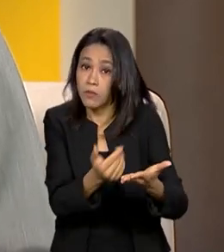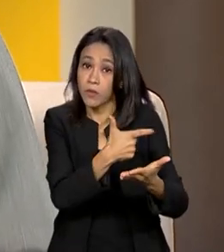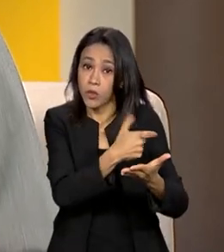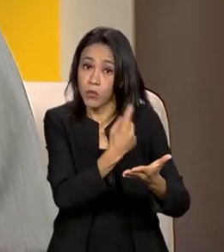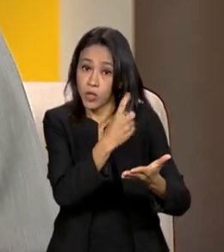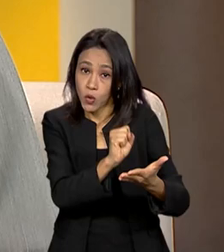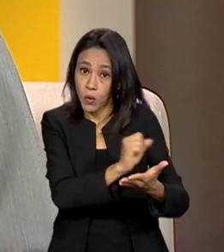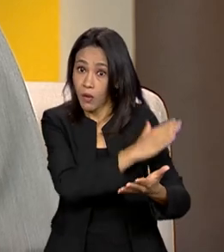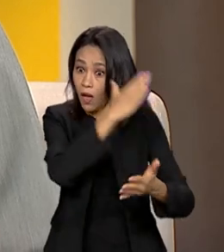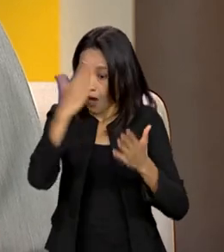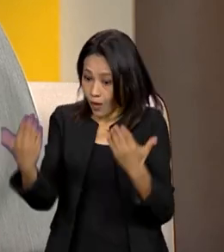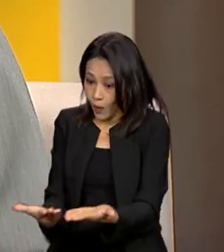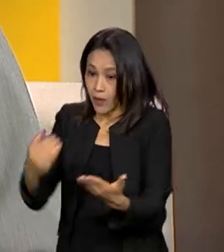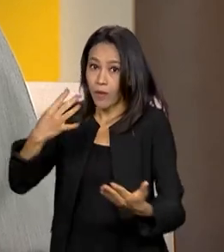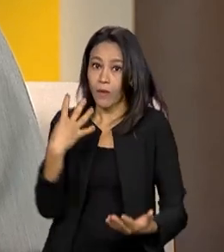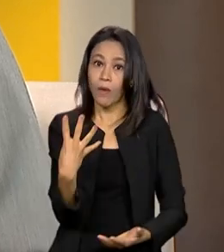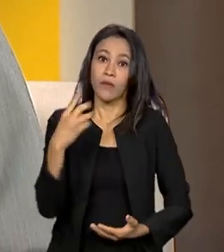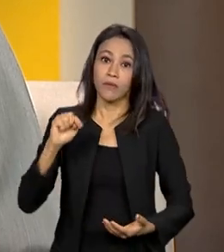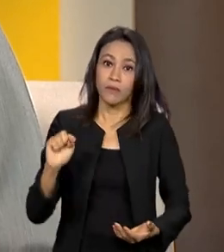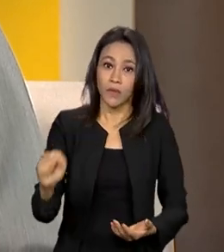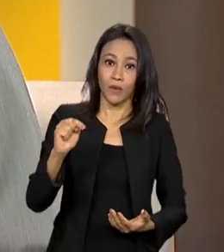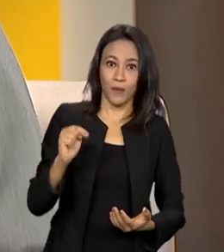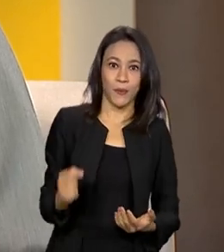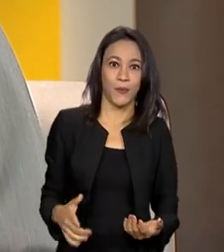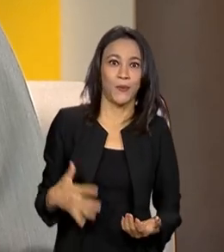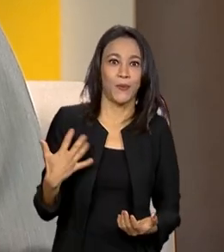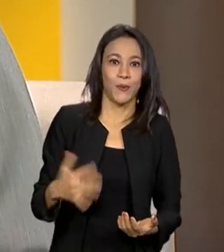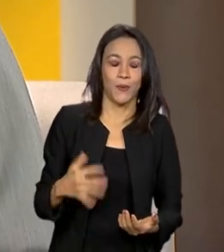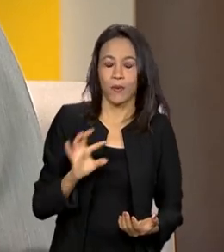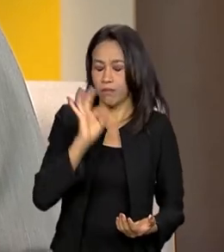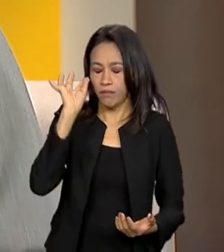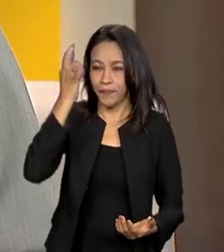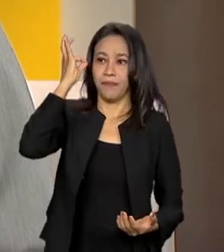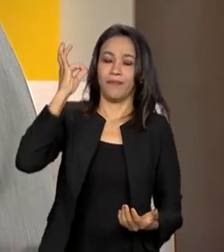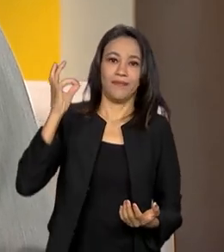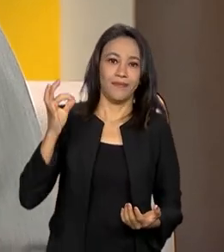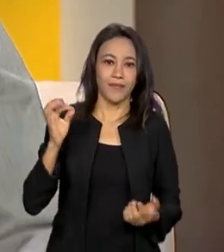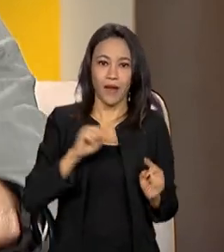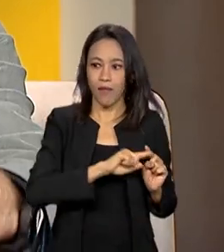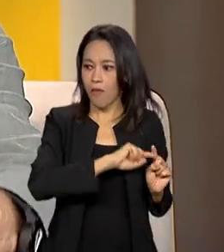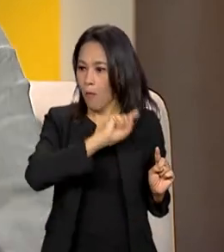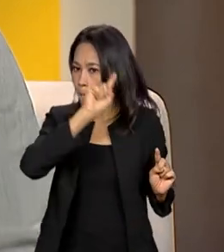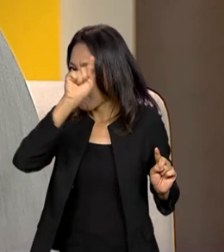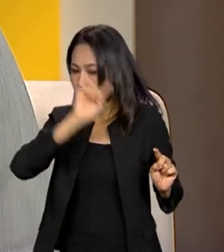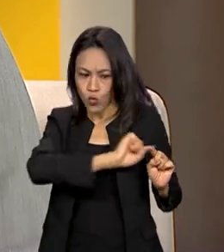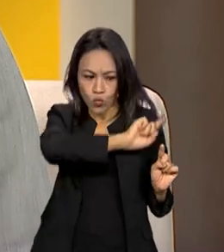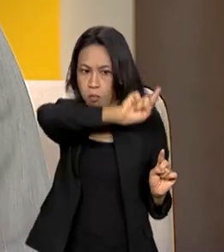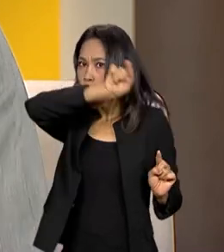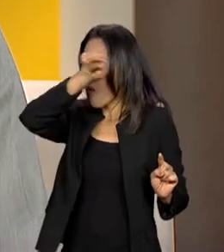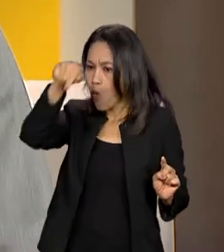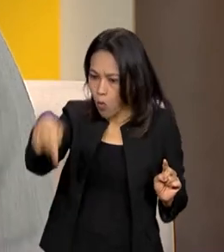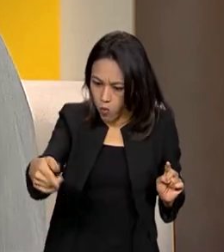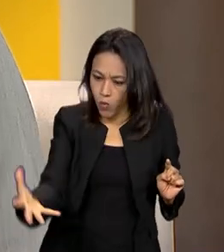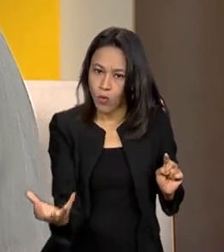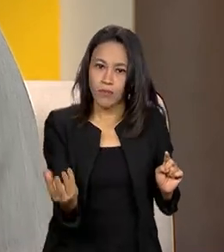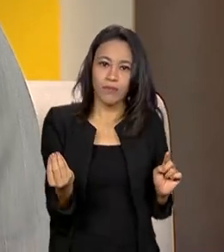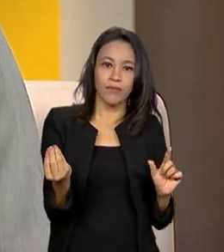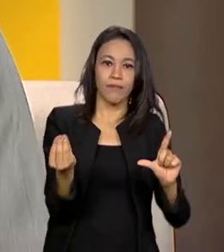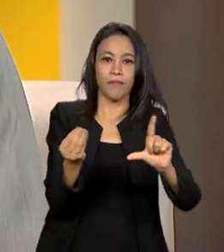4 mil. Então, é uma velocidade de transformação que tem impressionado positivamente o cidadão e até mesmo